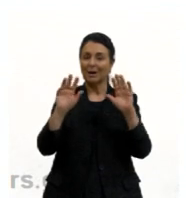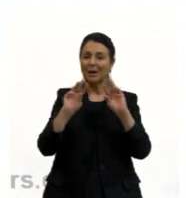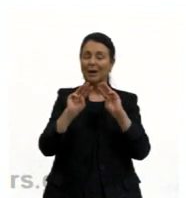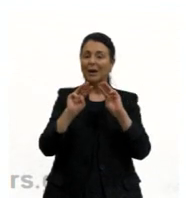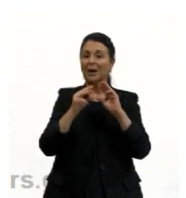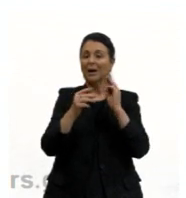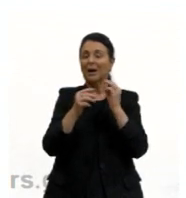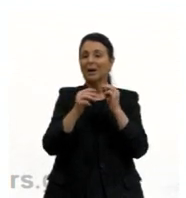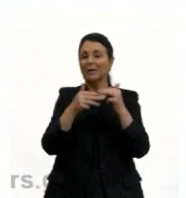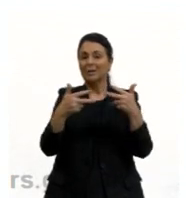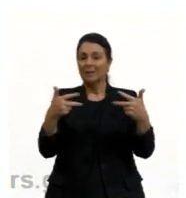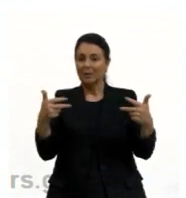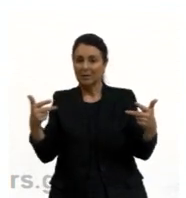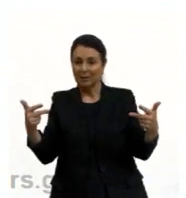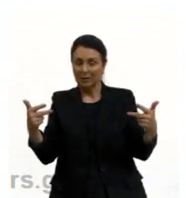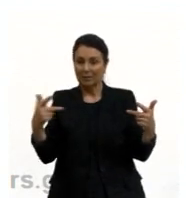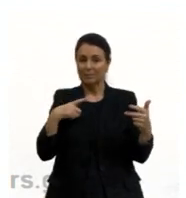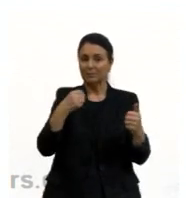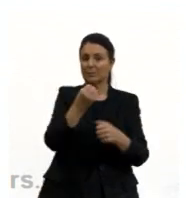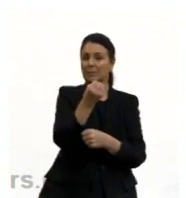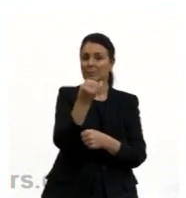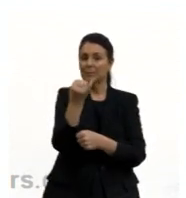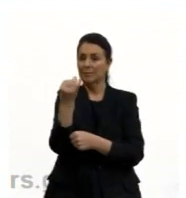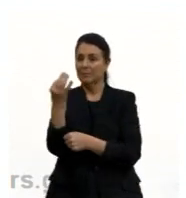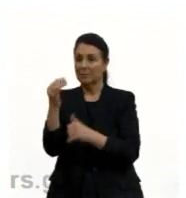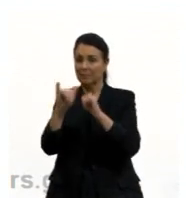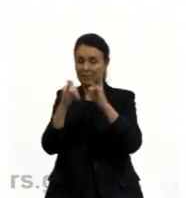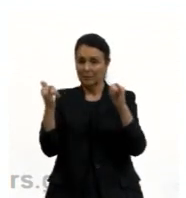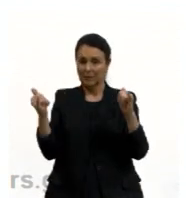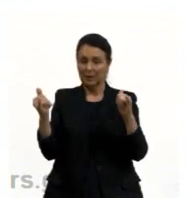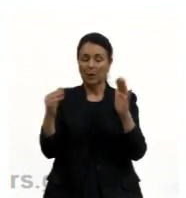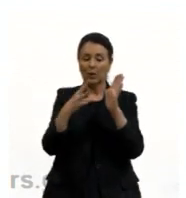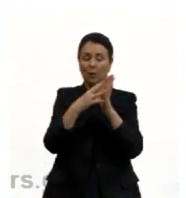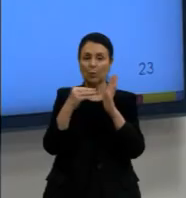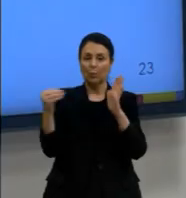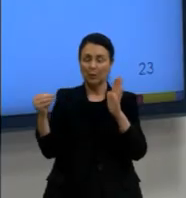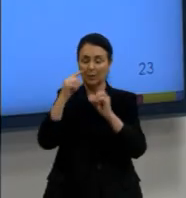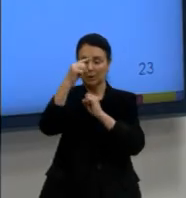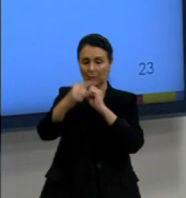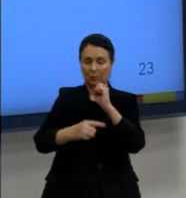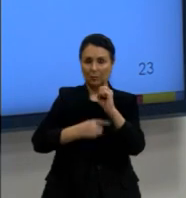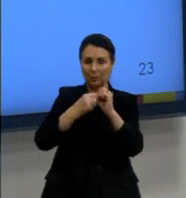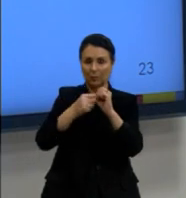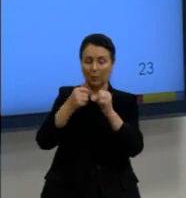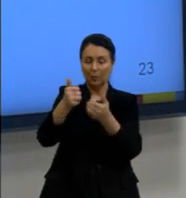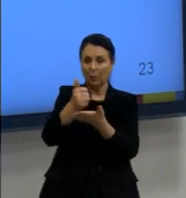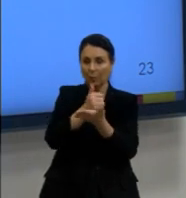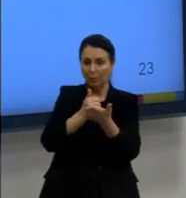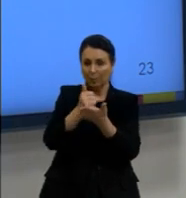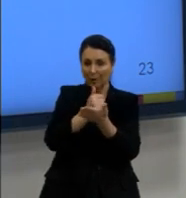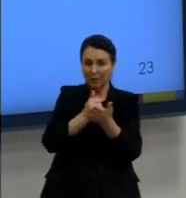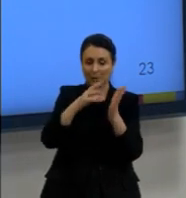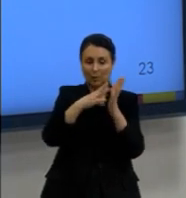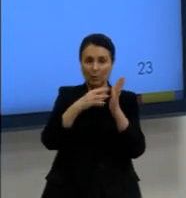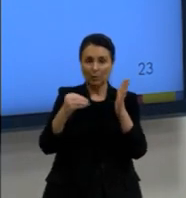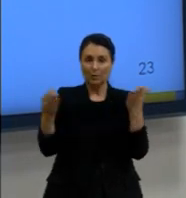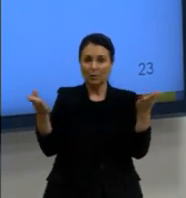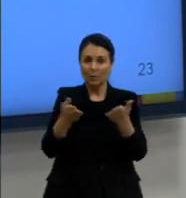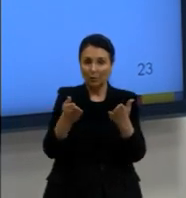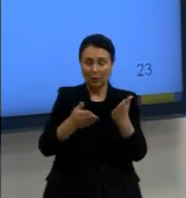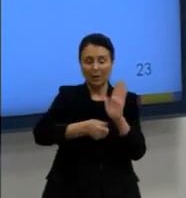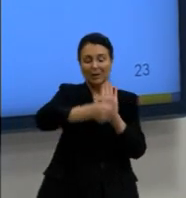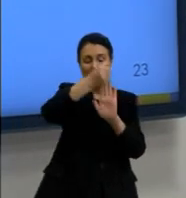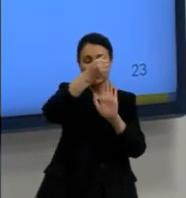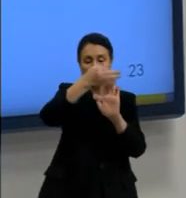organização do átomo e a quantização da energia no modelo atômico. Com base no modelo atual que descreve o